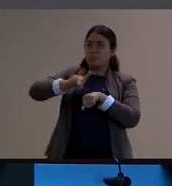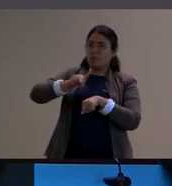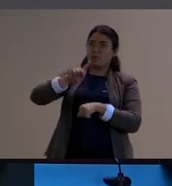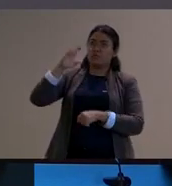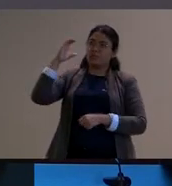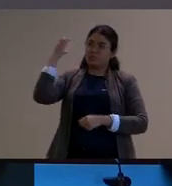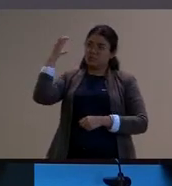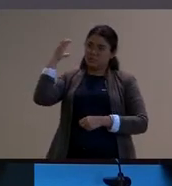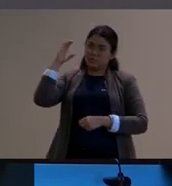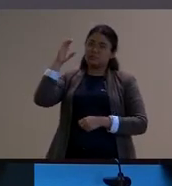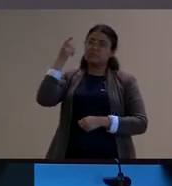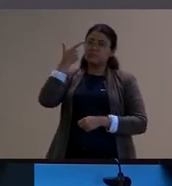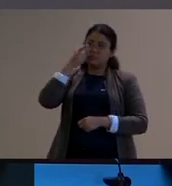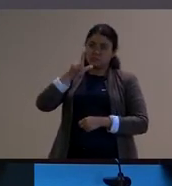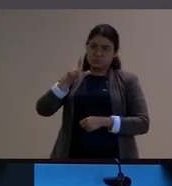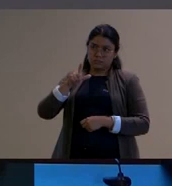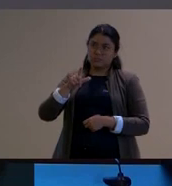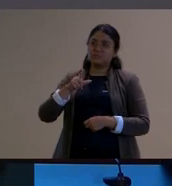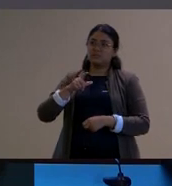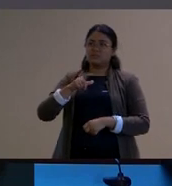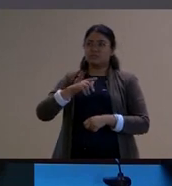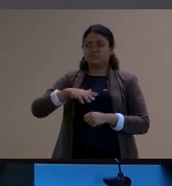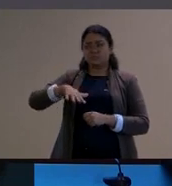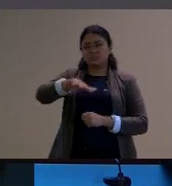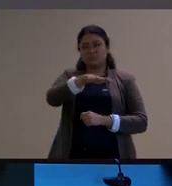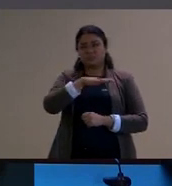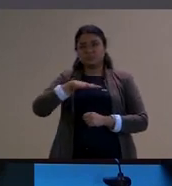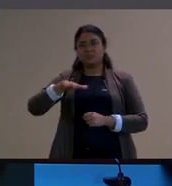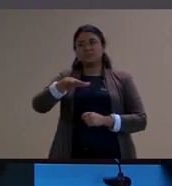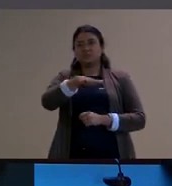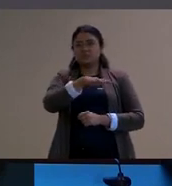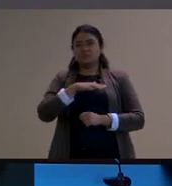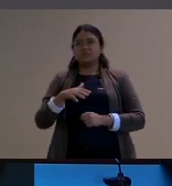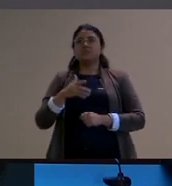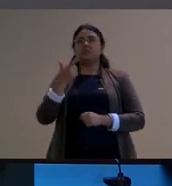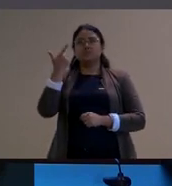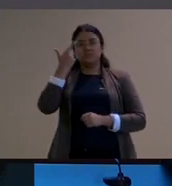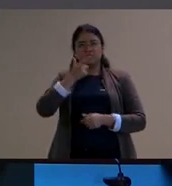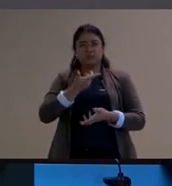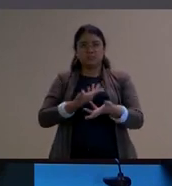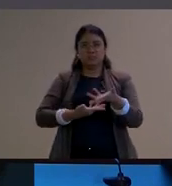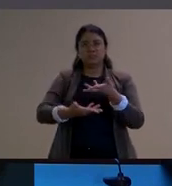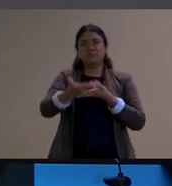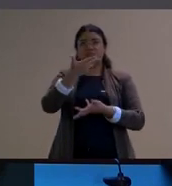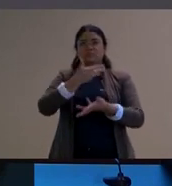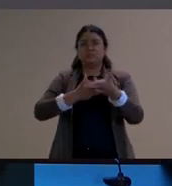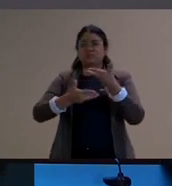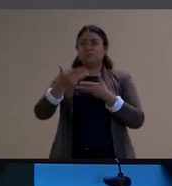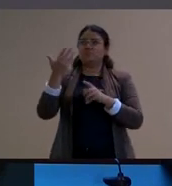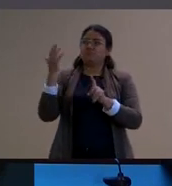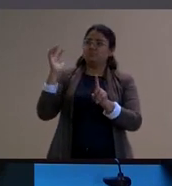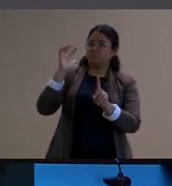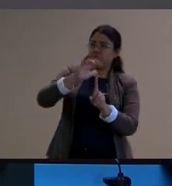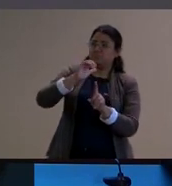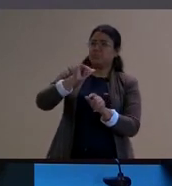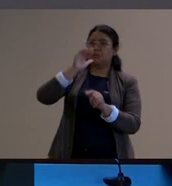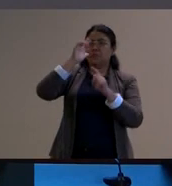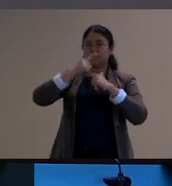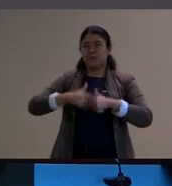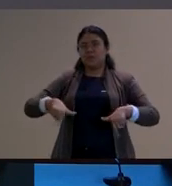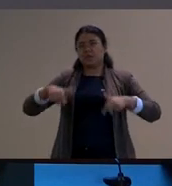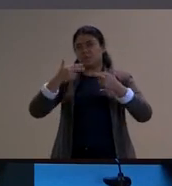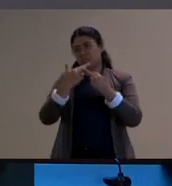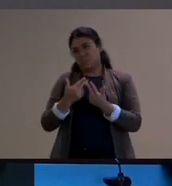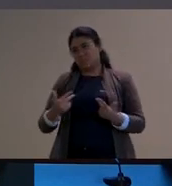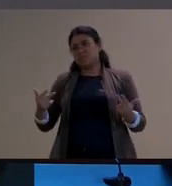experiência nesses termos ali colocadas se dê sem nenhuma interferência se dê de forma mais neutra e tudo